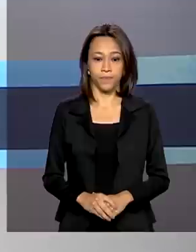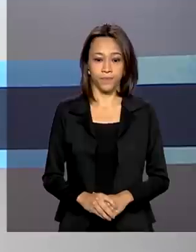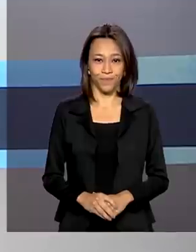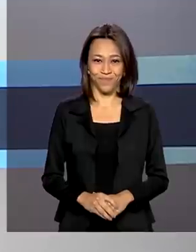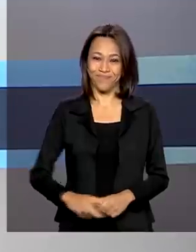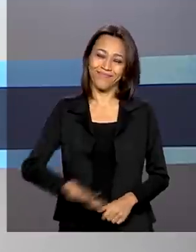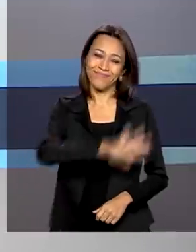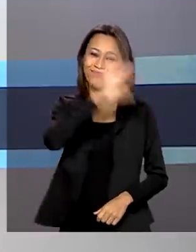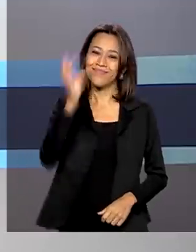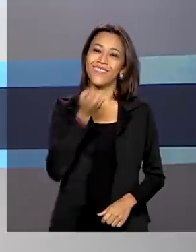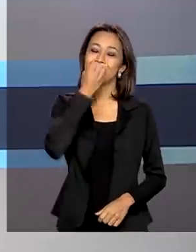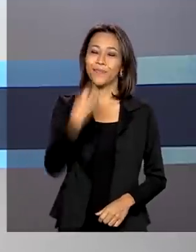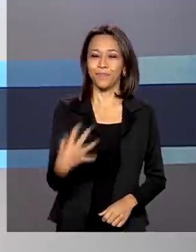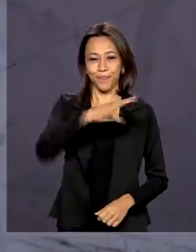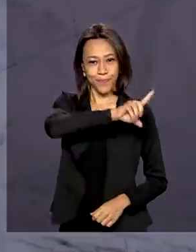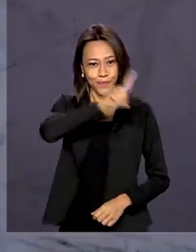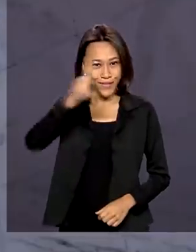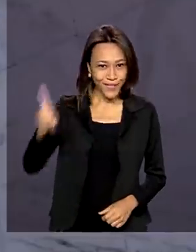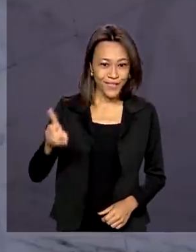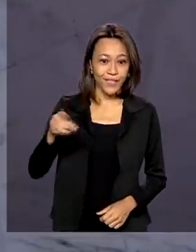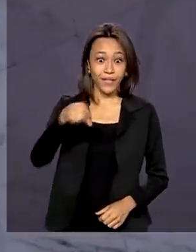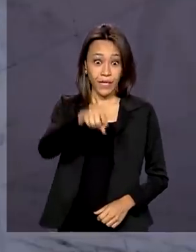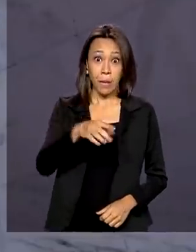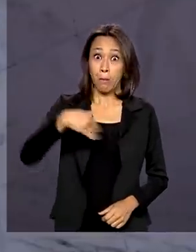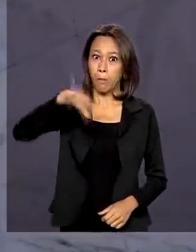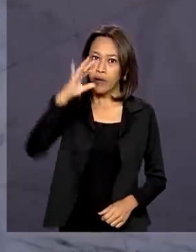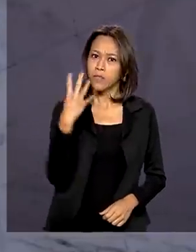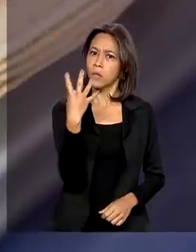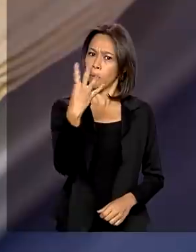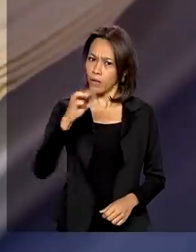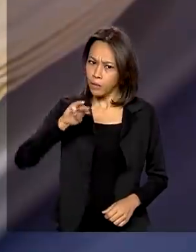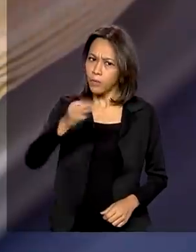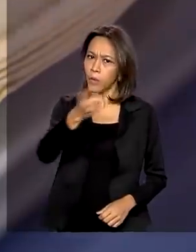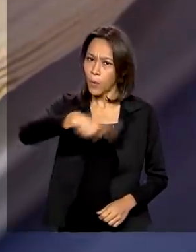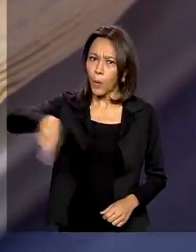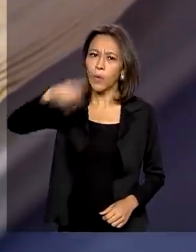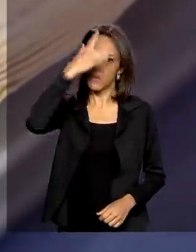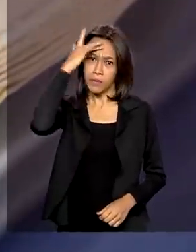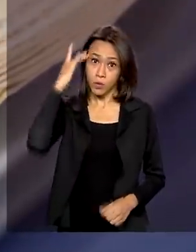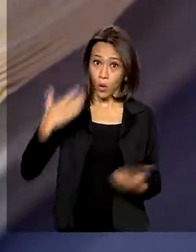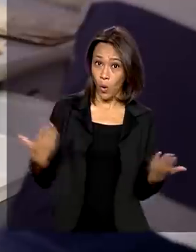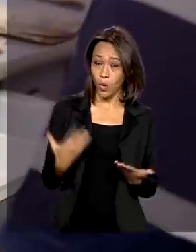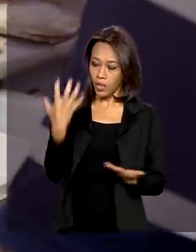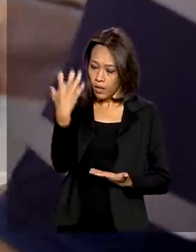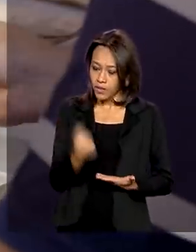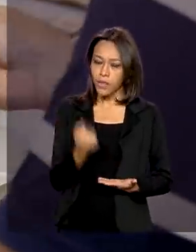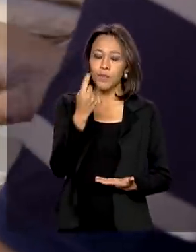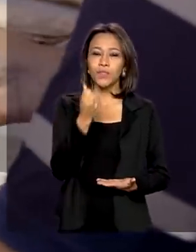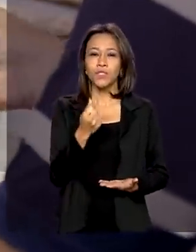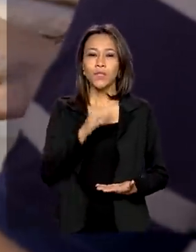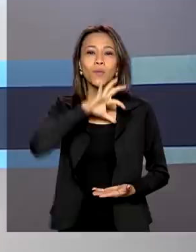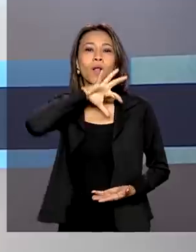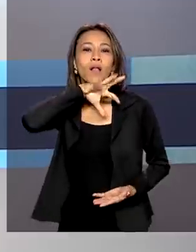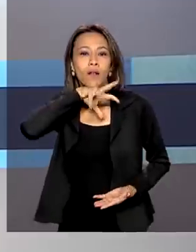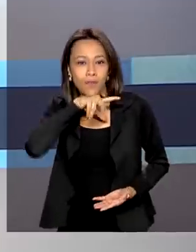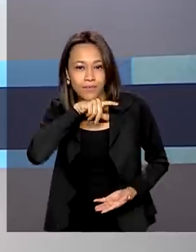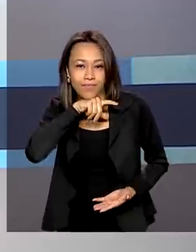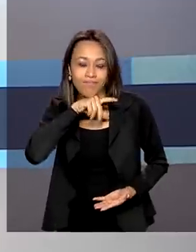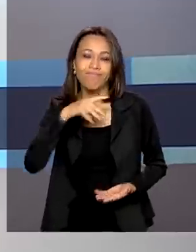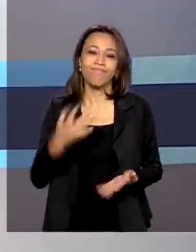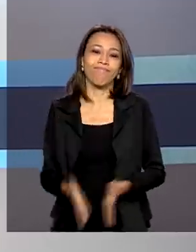Olá, bom dia! Mais de 4 milhões de contribuintes recebem hoje a restituição do Imposto de Renda.